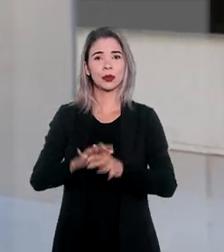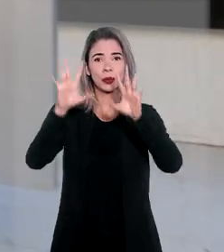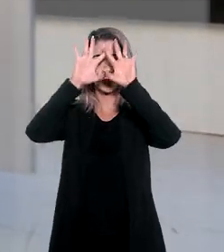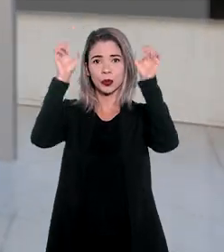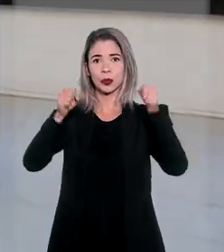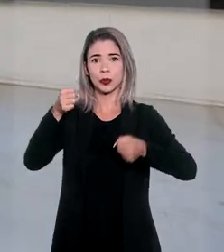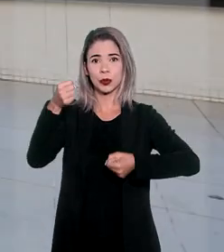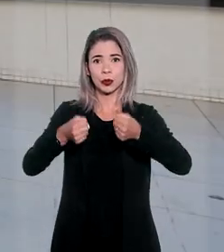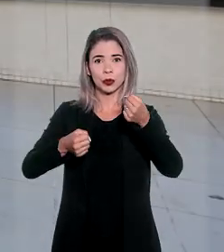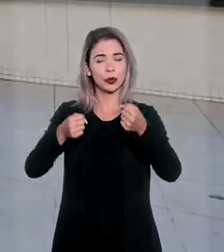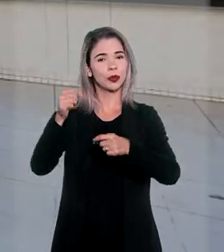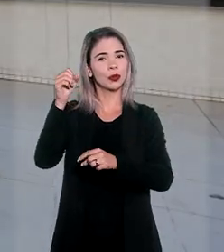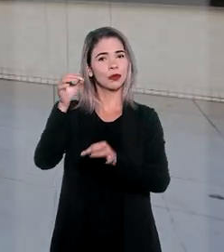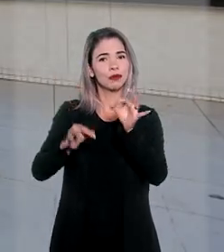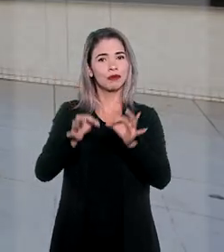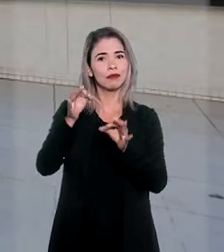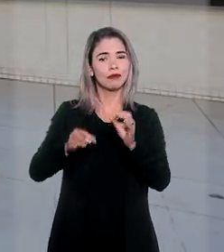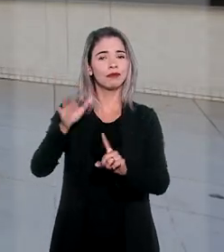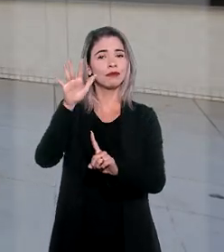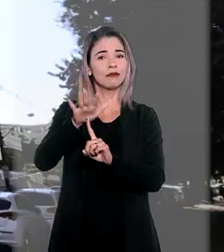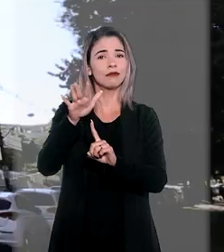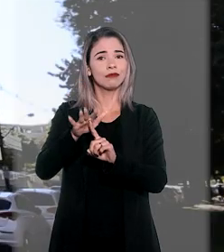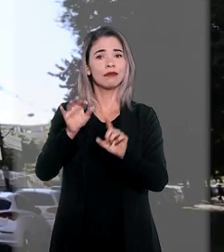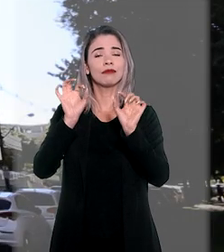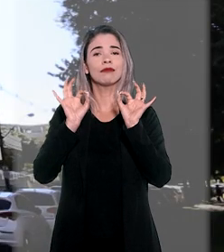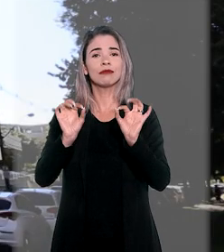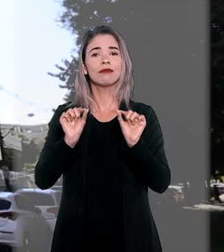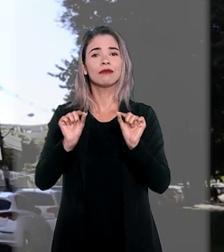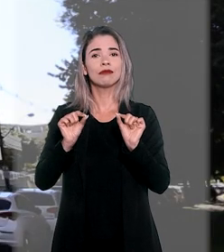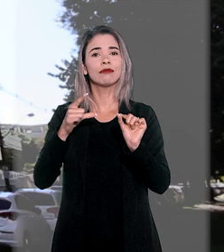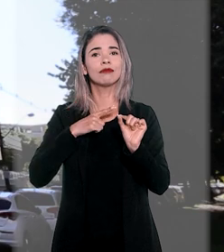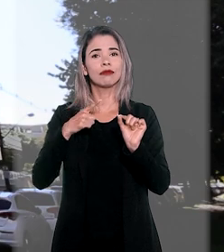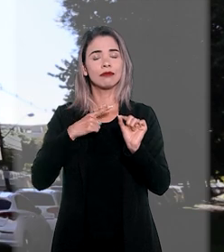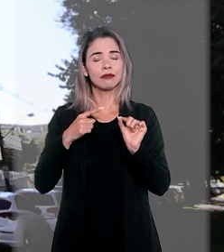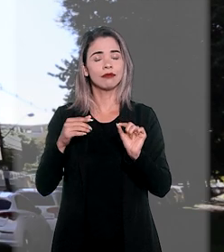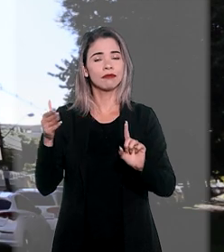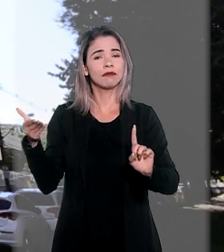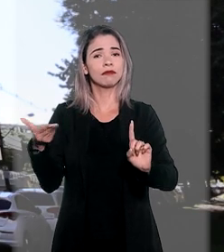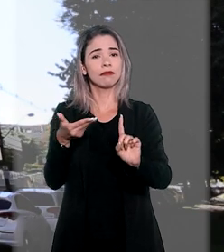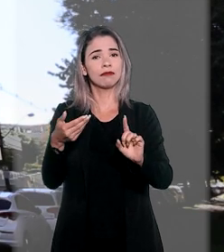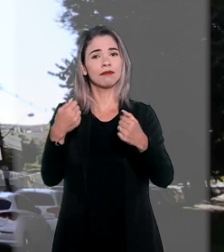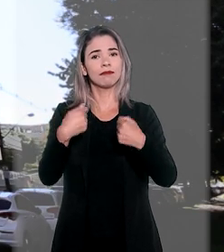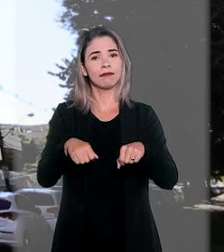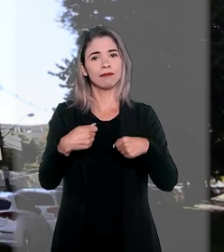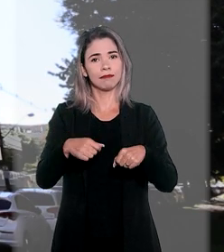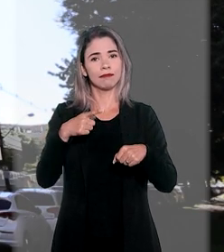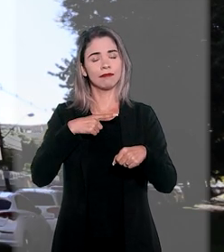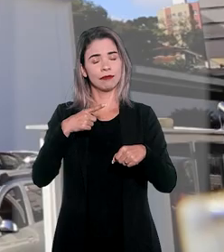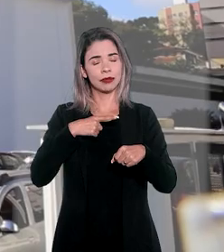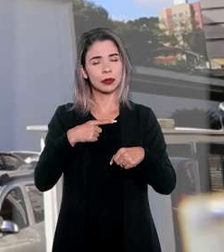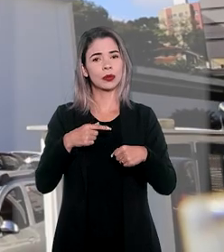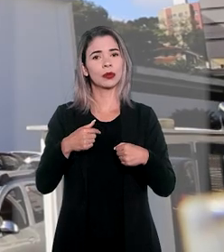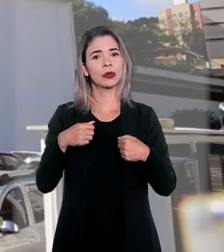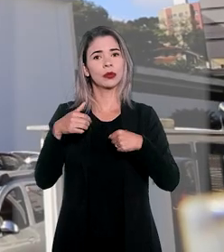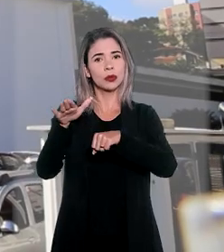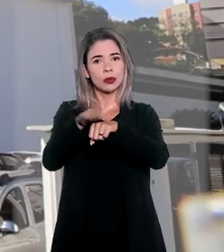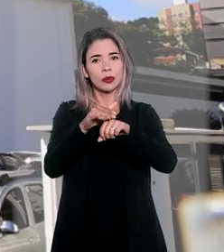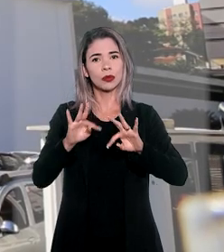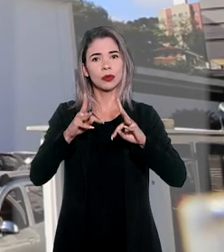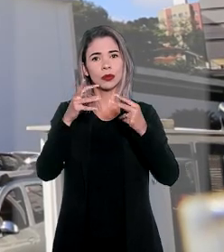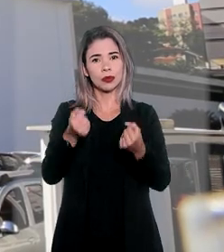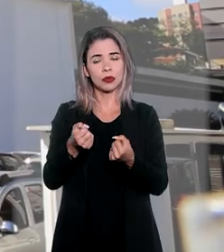do Paraná negou o provimento ao agravo de instrumento interposto pelo executado, afastando a alegação de preclusão